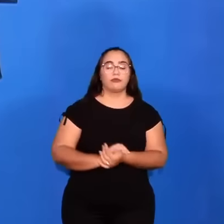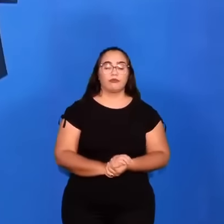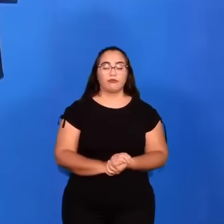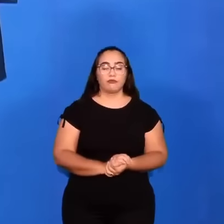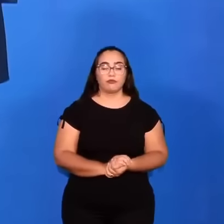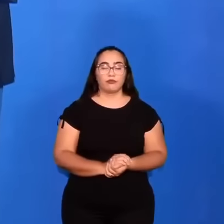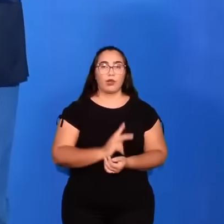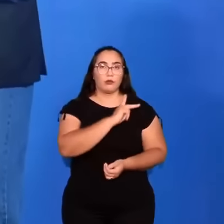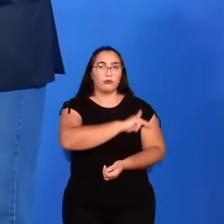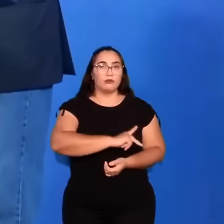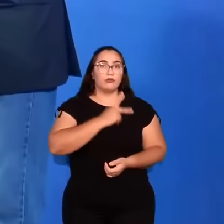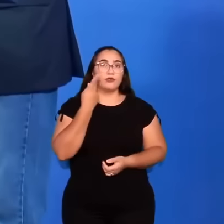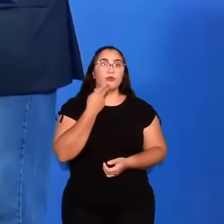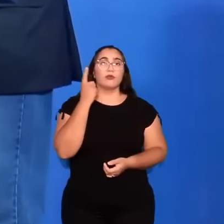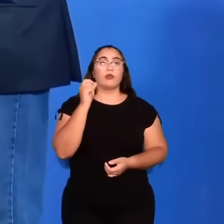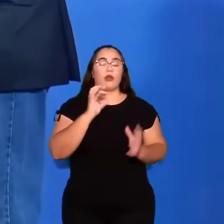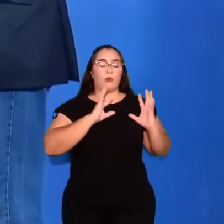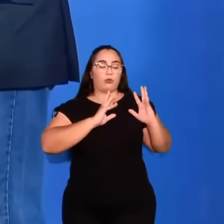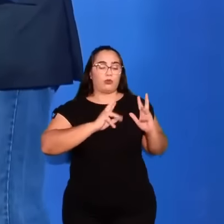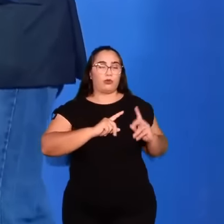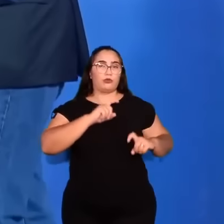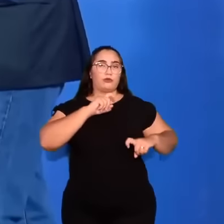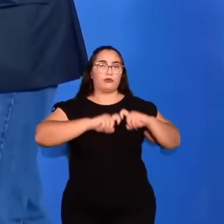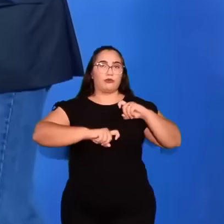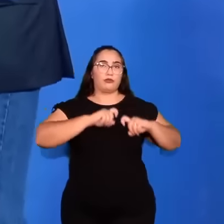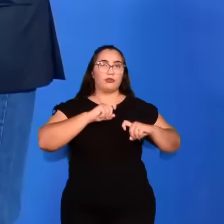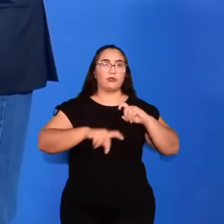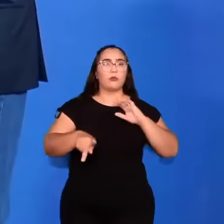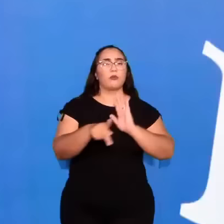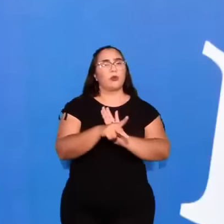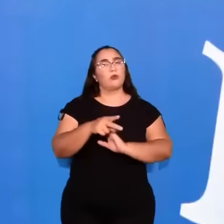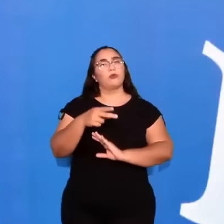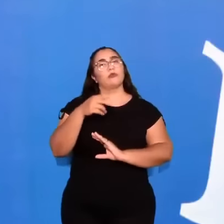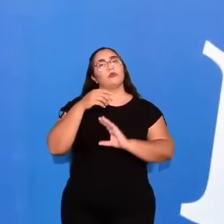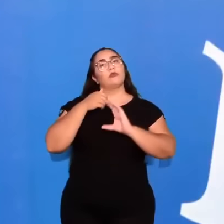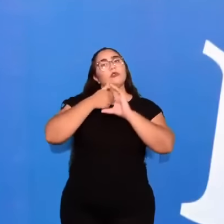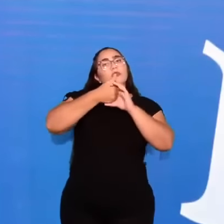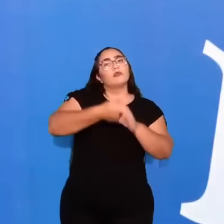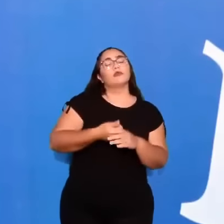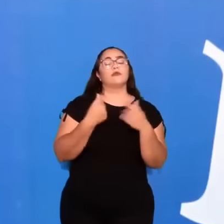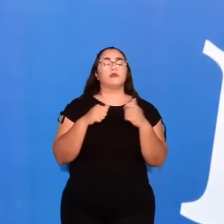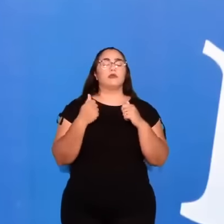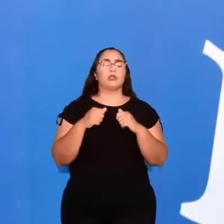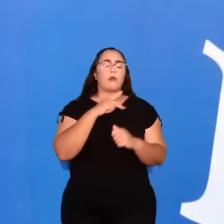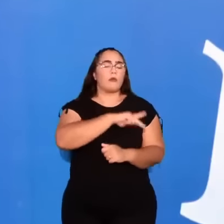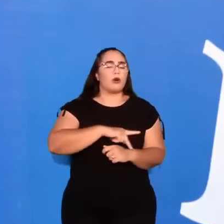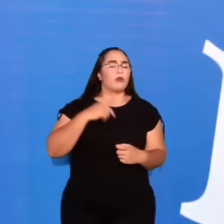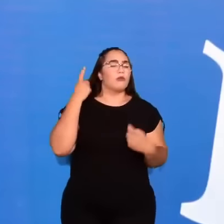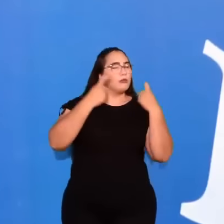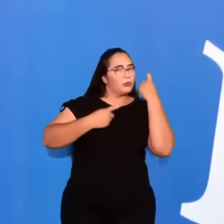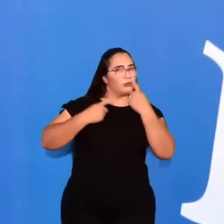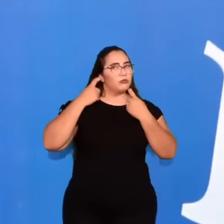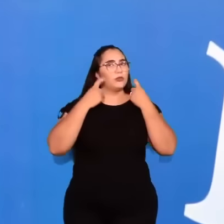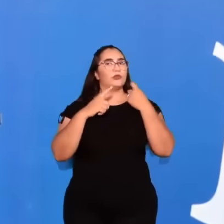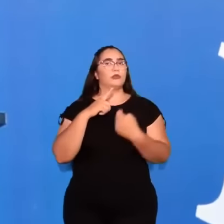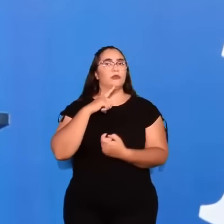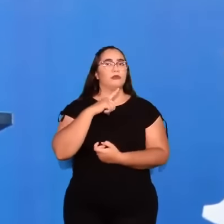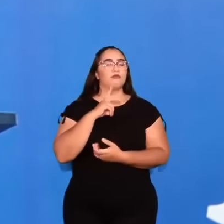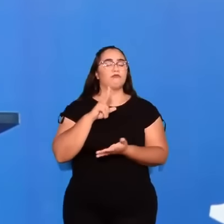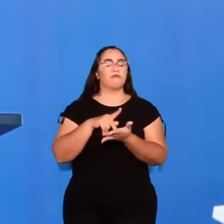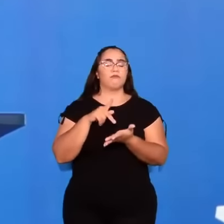Paulo trata da pureza sexual dos cristãos. Paulo está preocupado com isso meus irmãos.